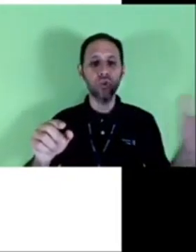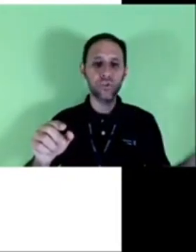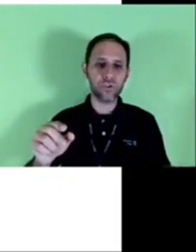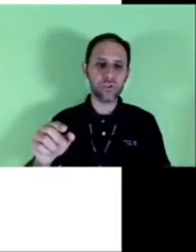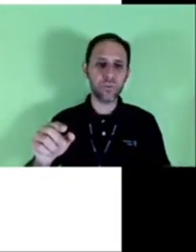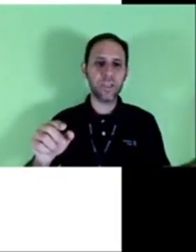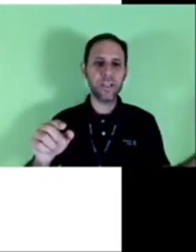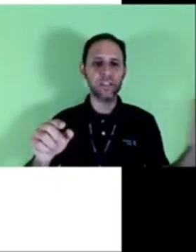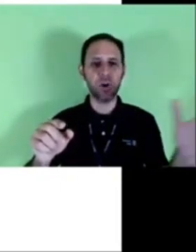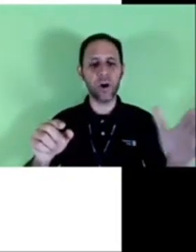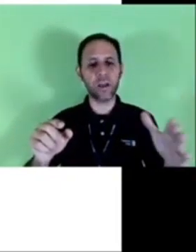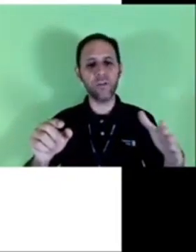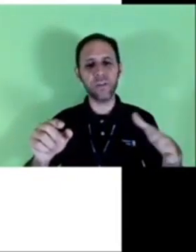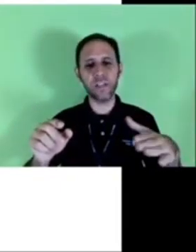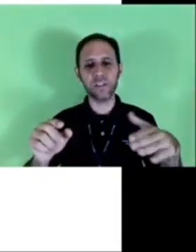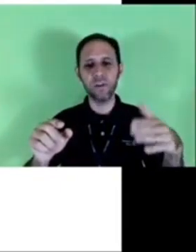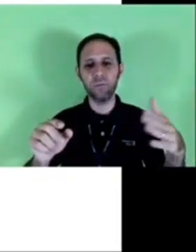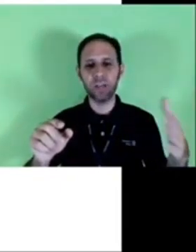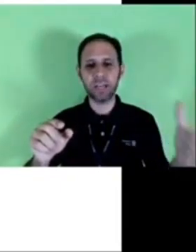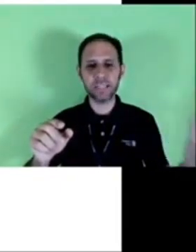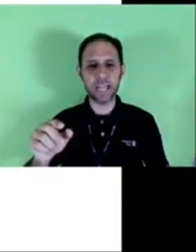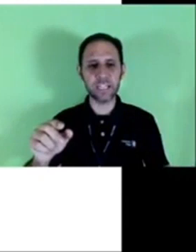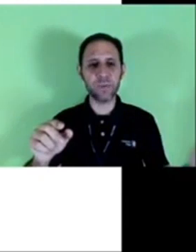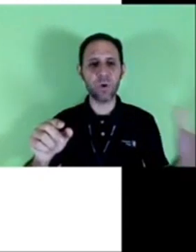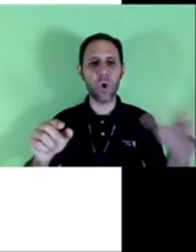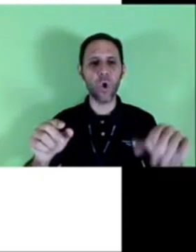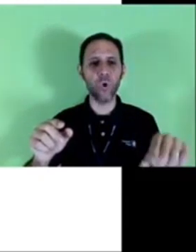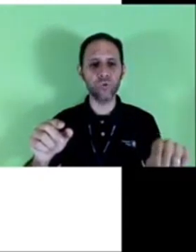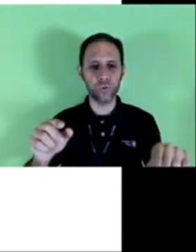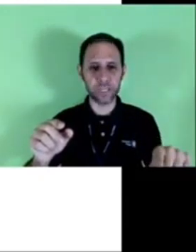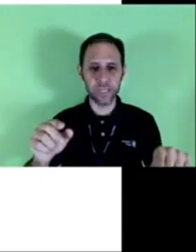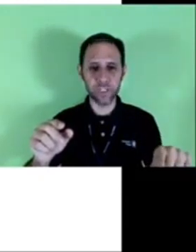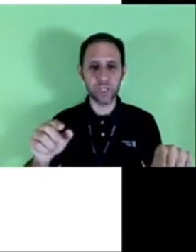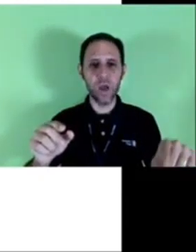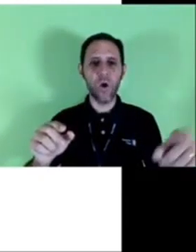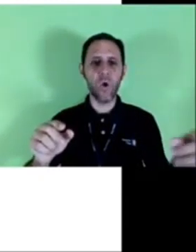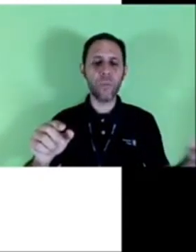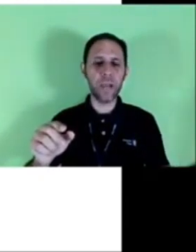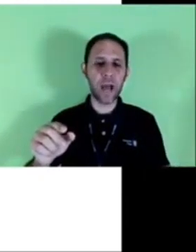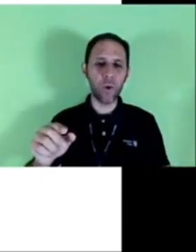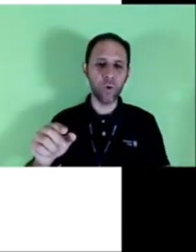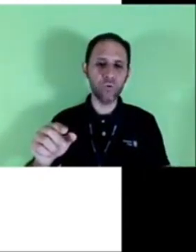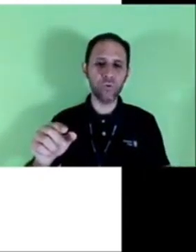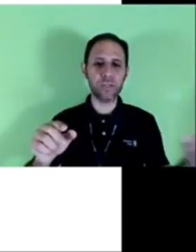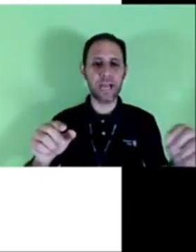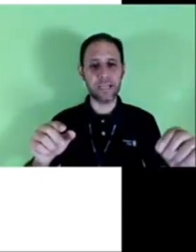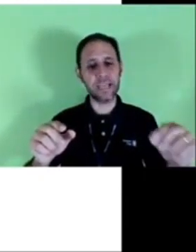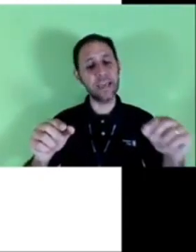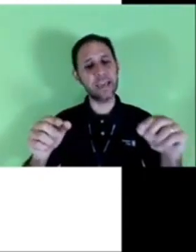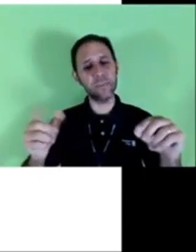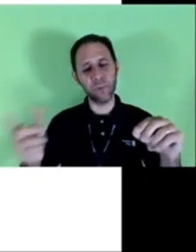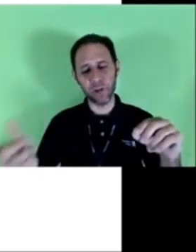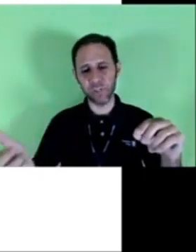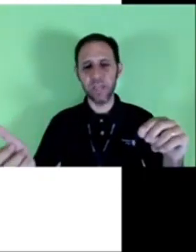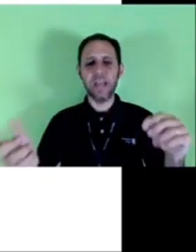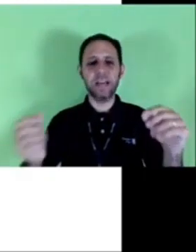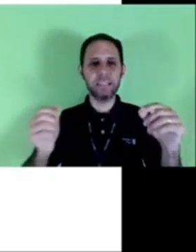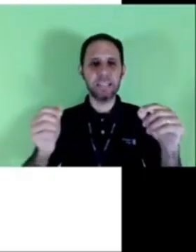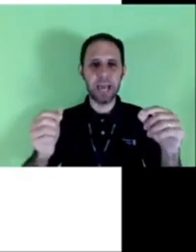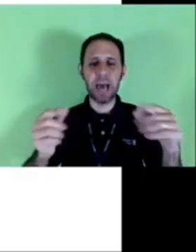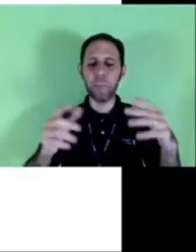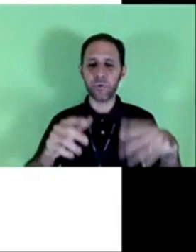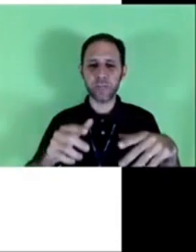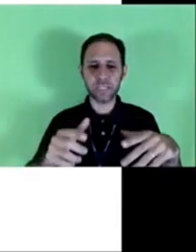ou todos os poderes ora conferidos não forem cancelados pelo outorgante ou pela outorgada. Quem é que pode